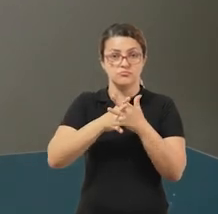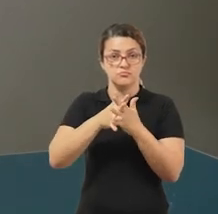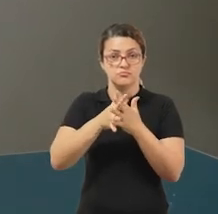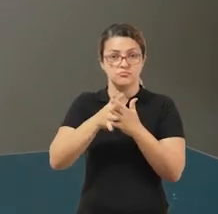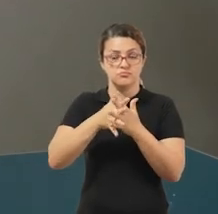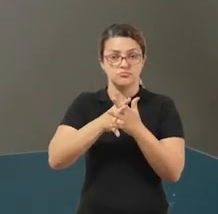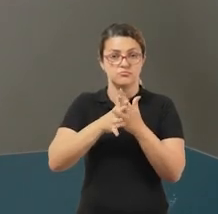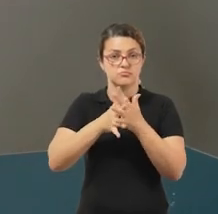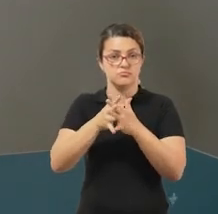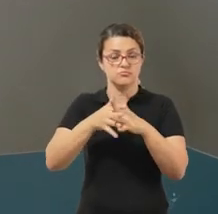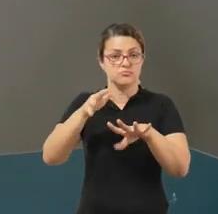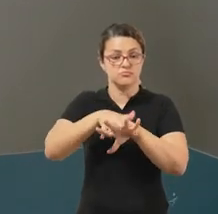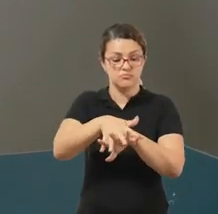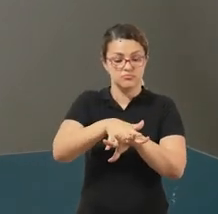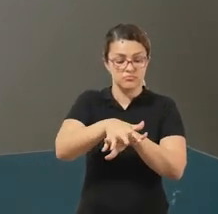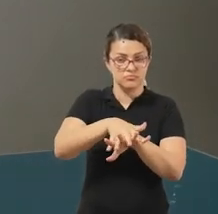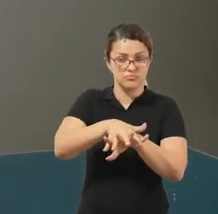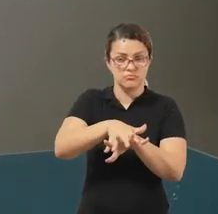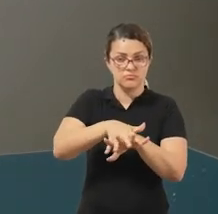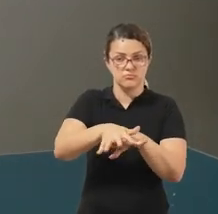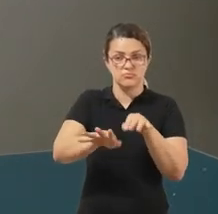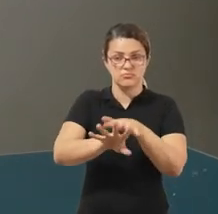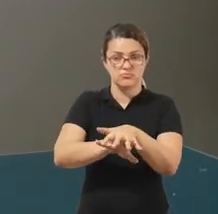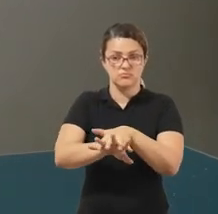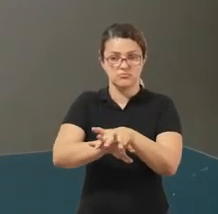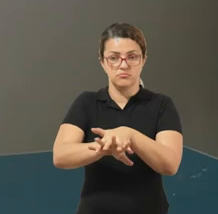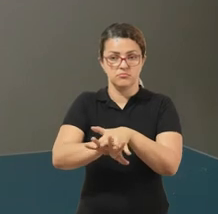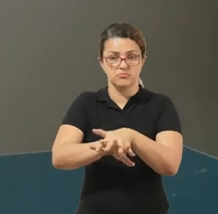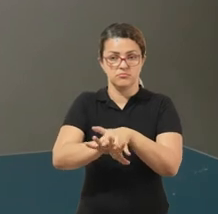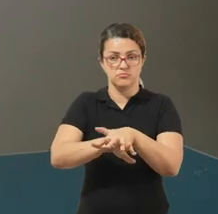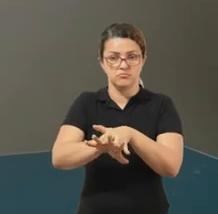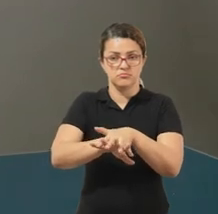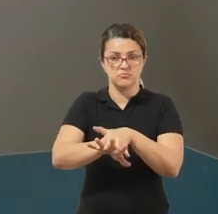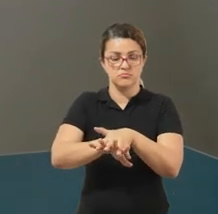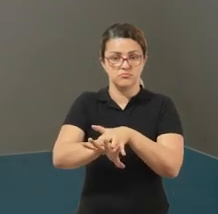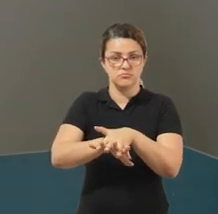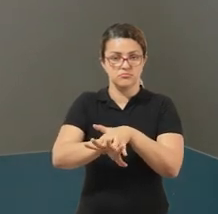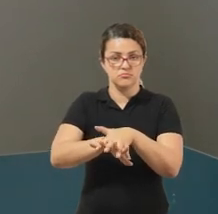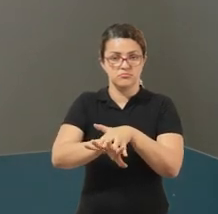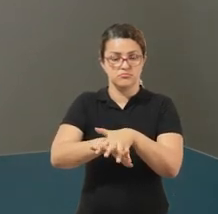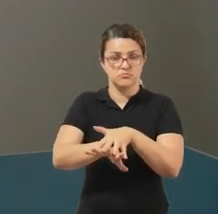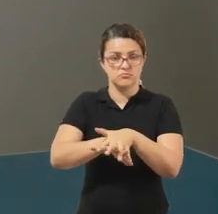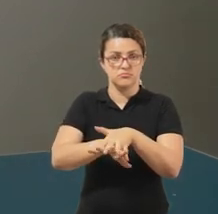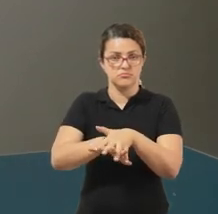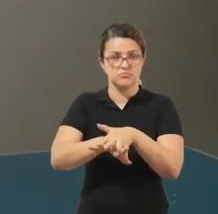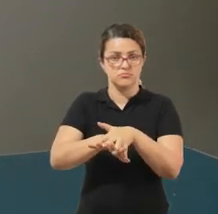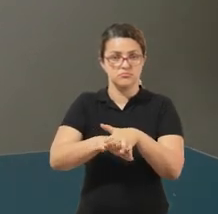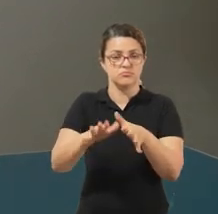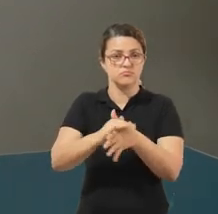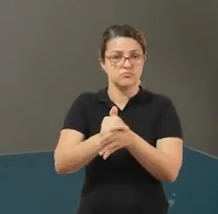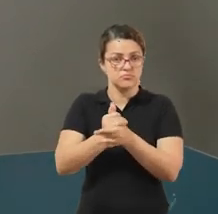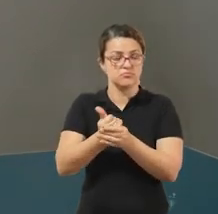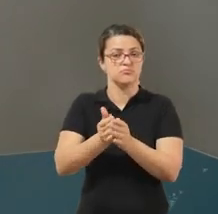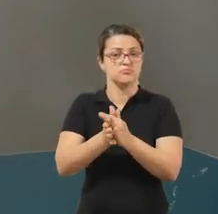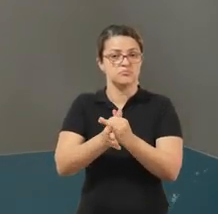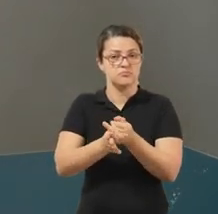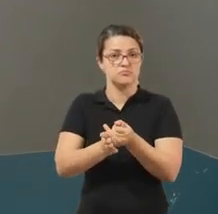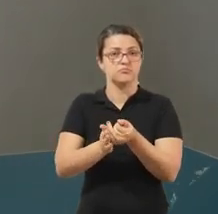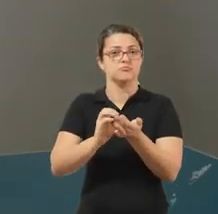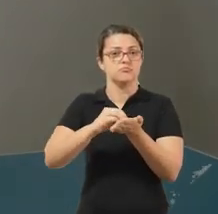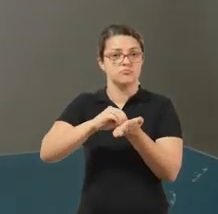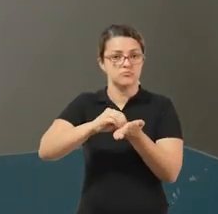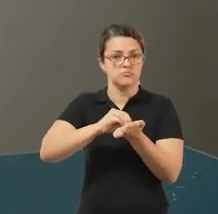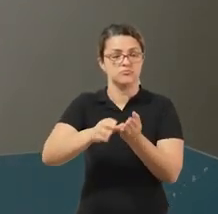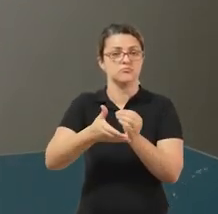dedos, lave cada dedo, tudo bem? Lave as costas da mão, que é essa parte, e depois lave